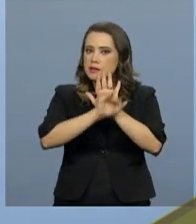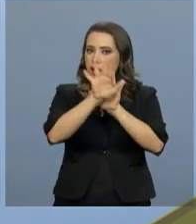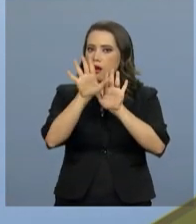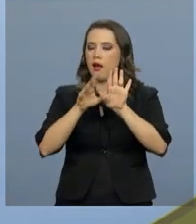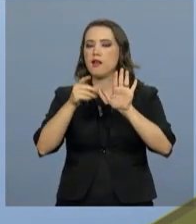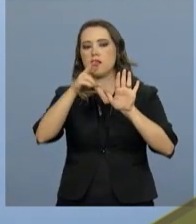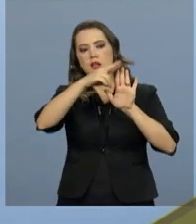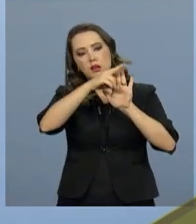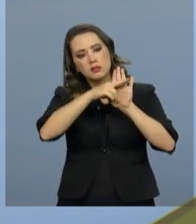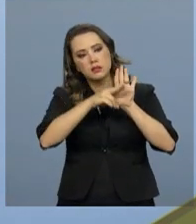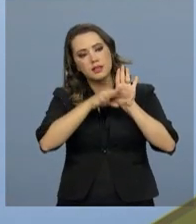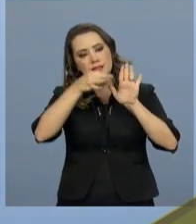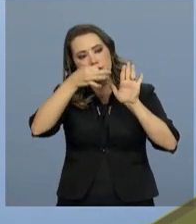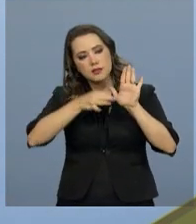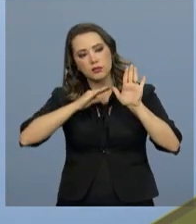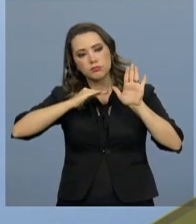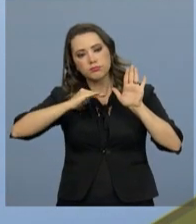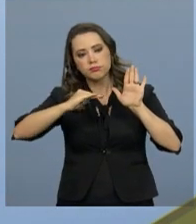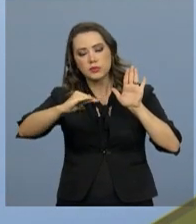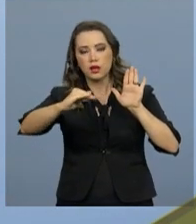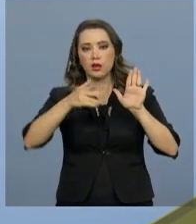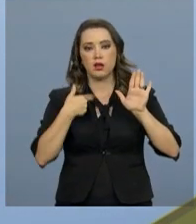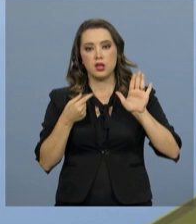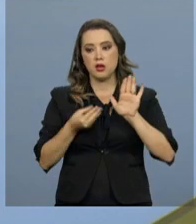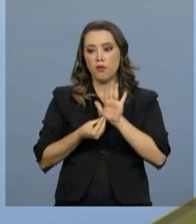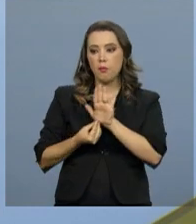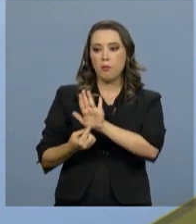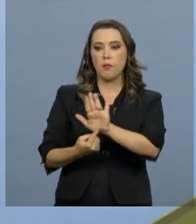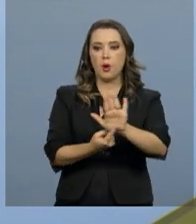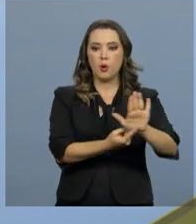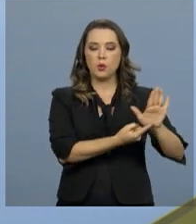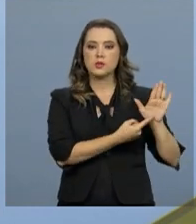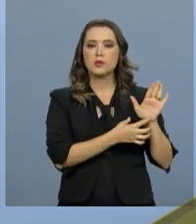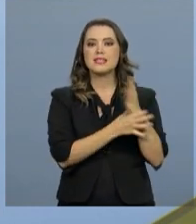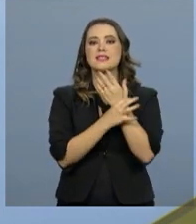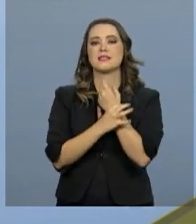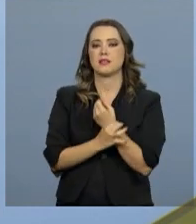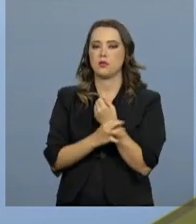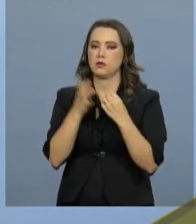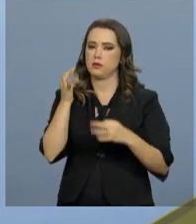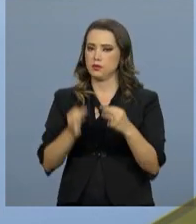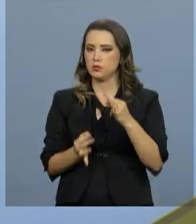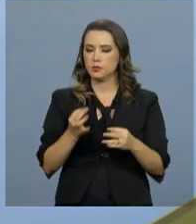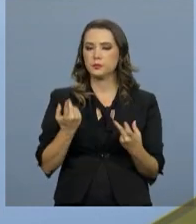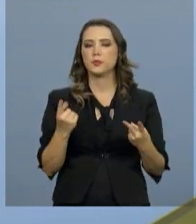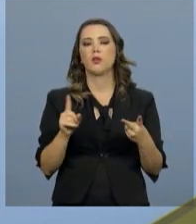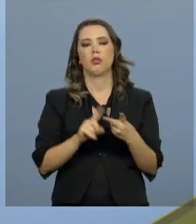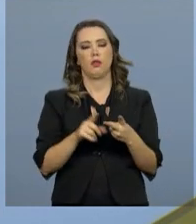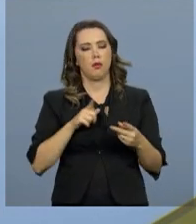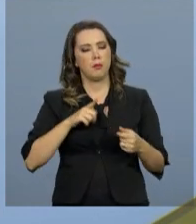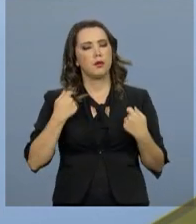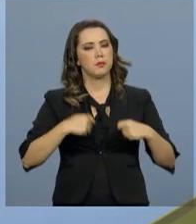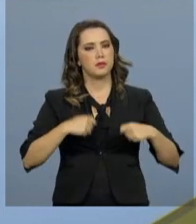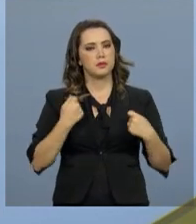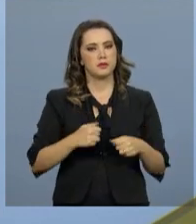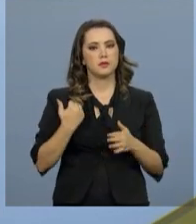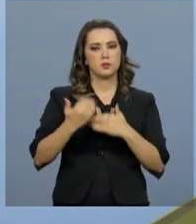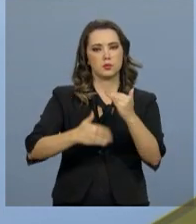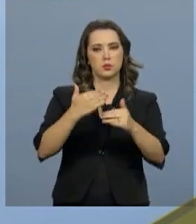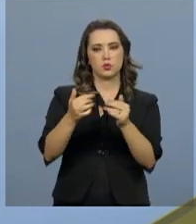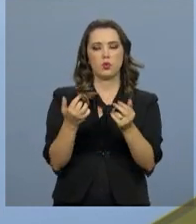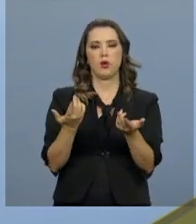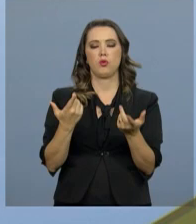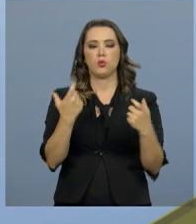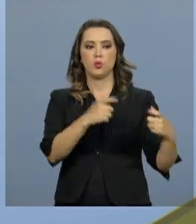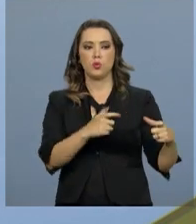com regras estáveis, que transmitam, sobretudo, segurança. E também temos que manter o ambiente de negócios